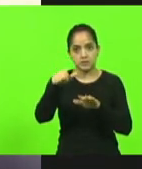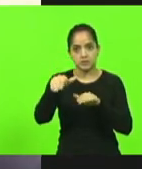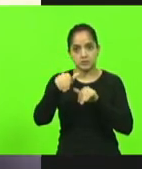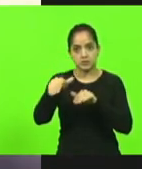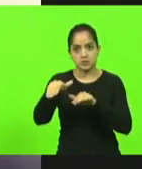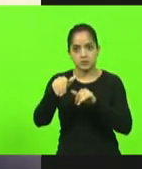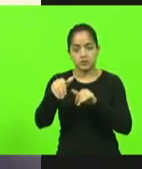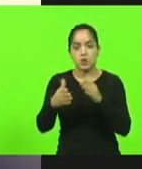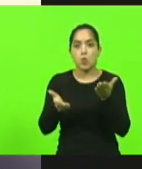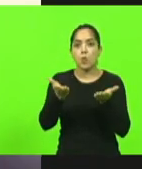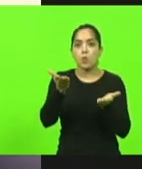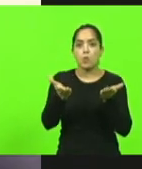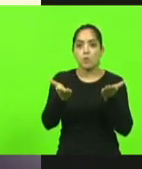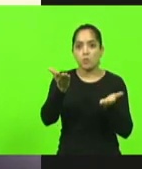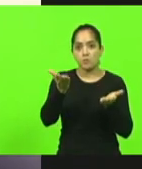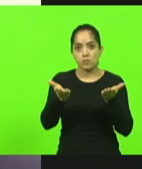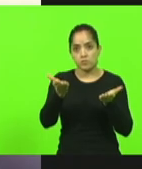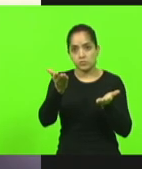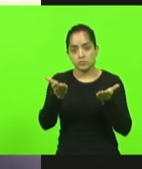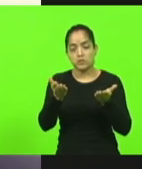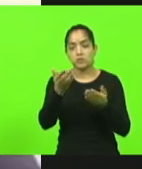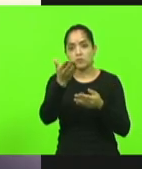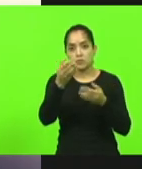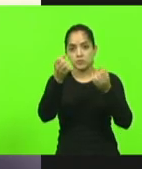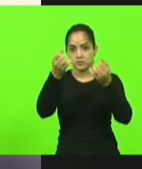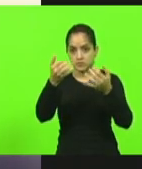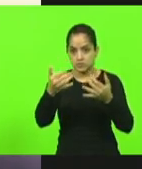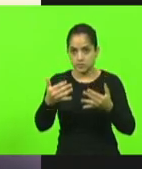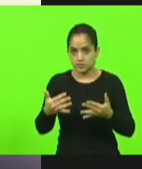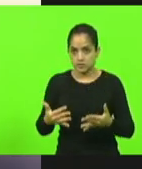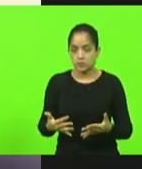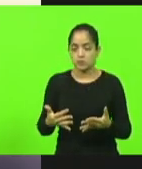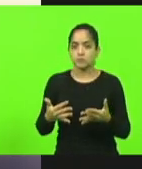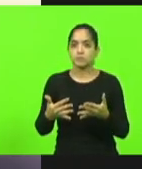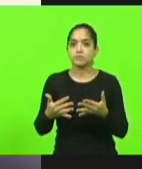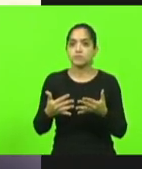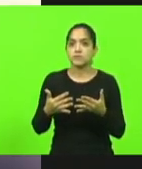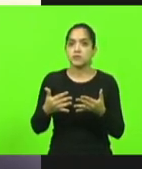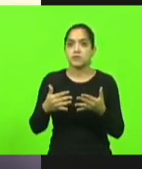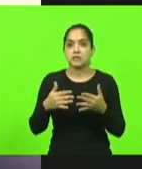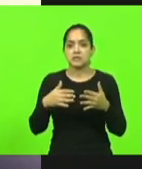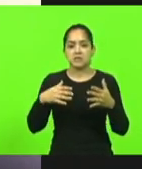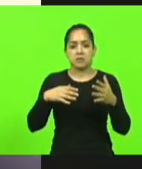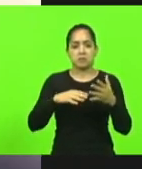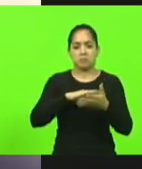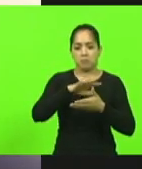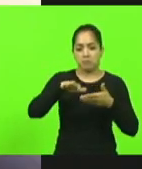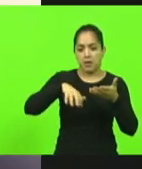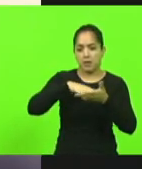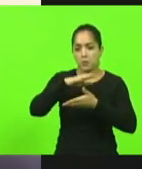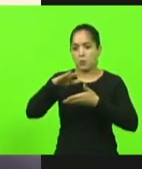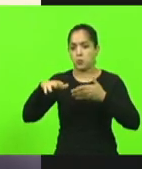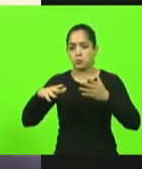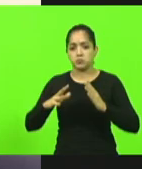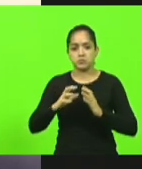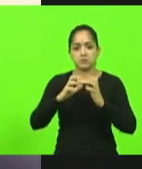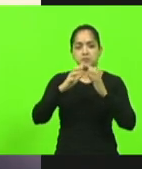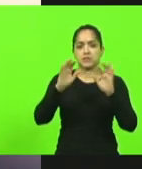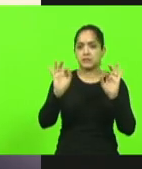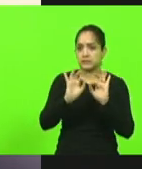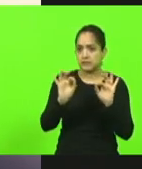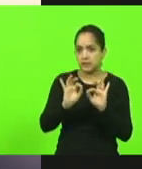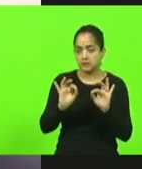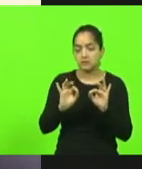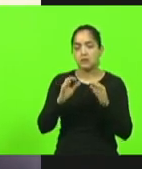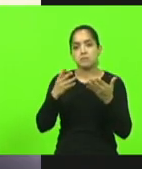equilíbrio, com moderação, como Vossa Excelência muito bem definiu. sem arruaça, sem briga, sem confusão, mas declarando